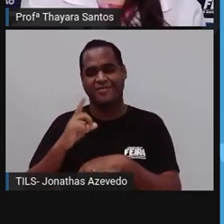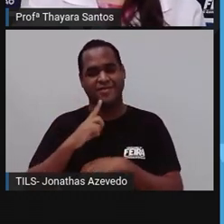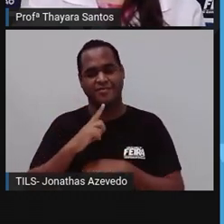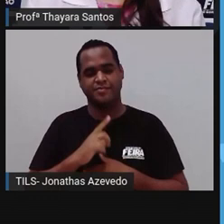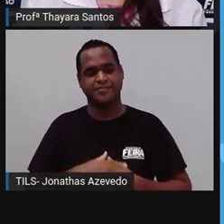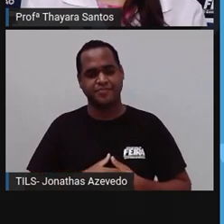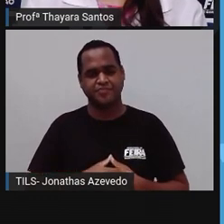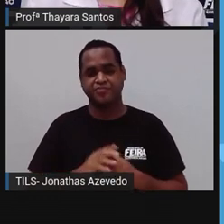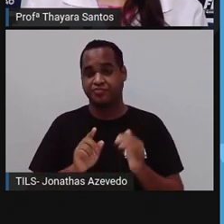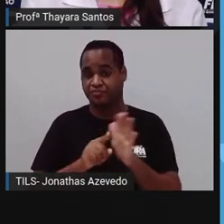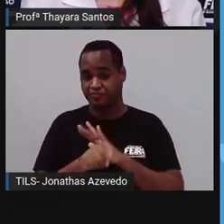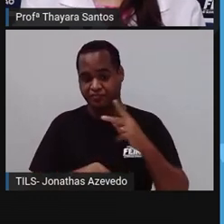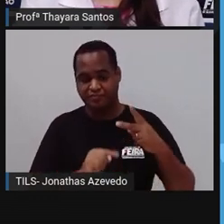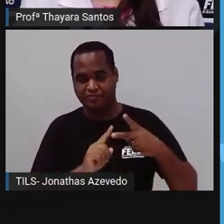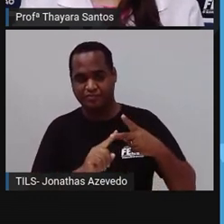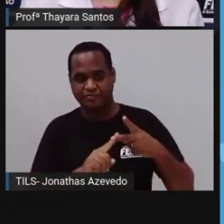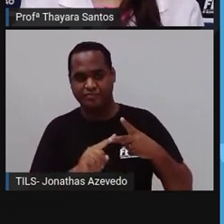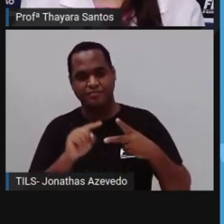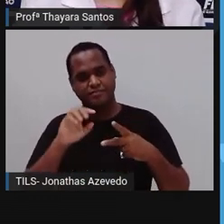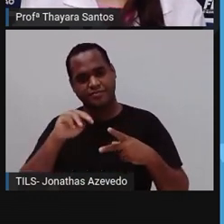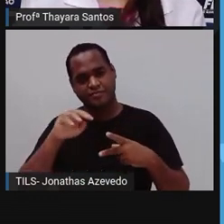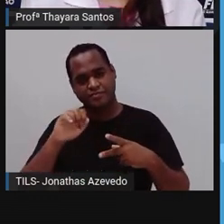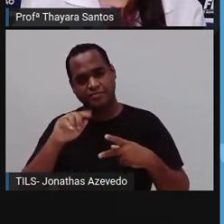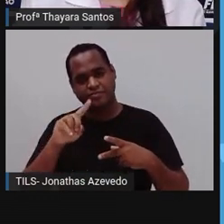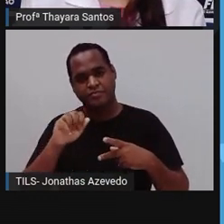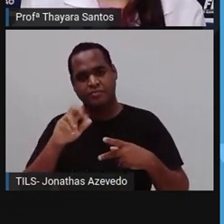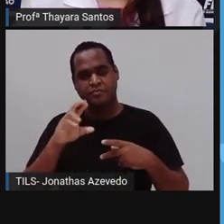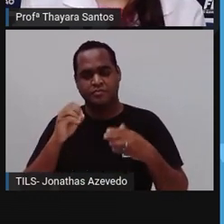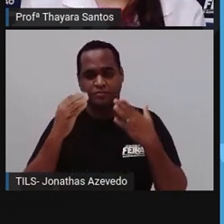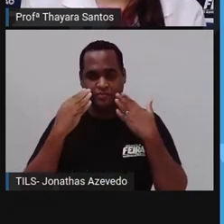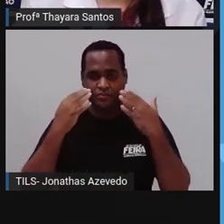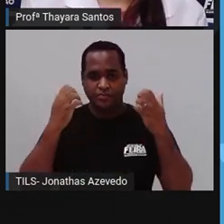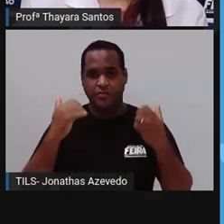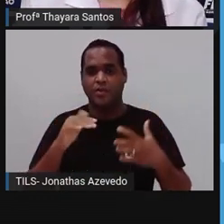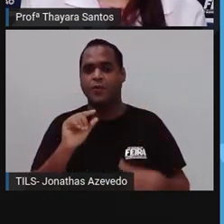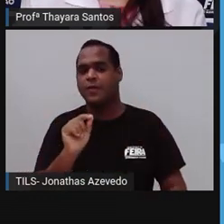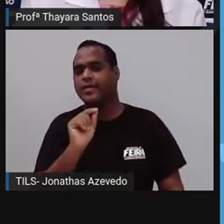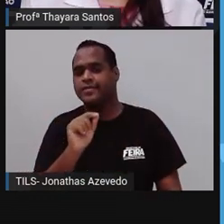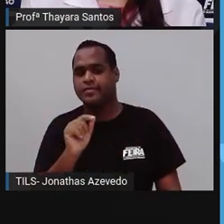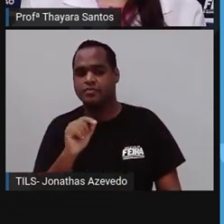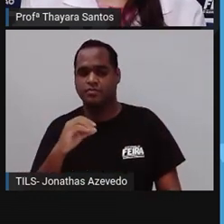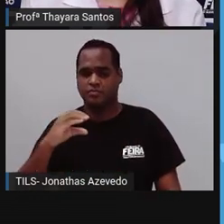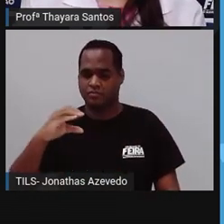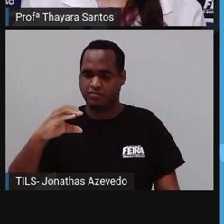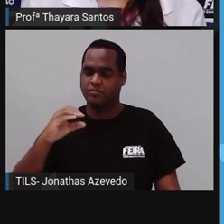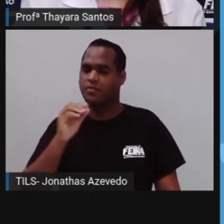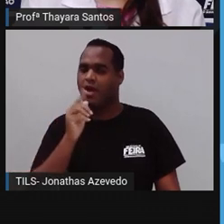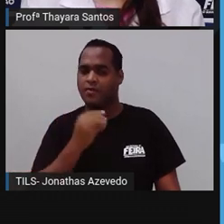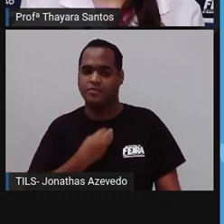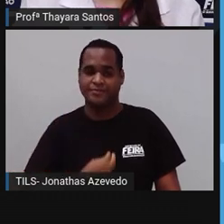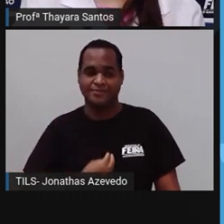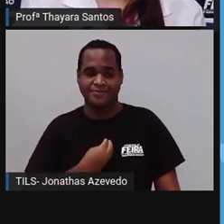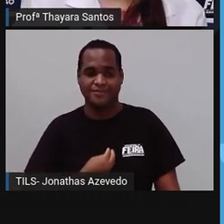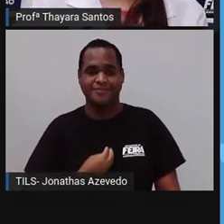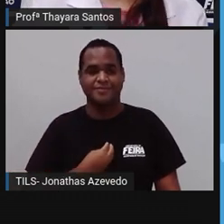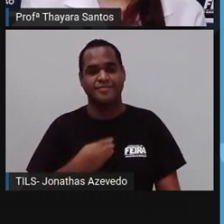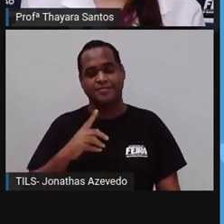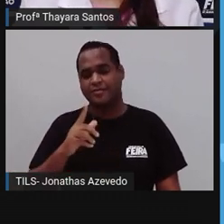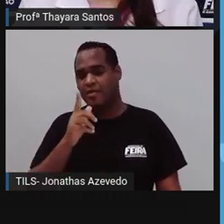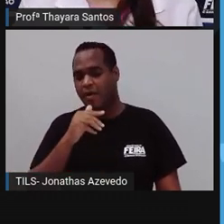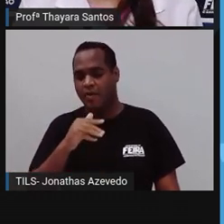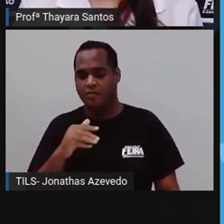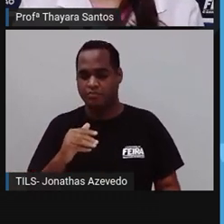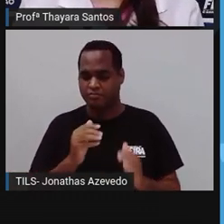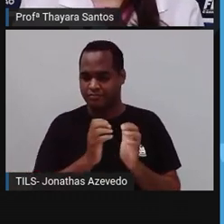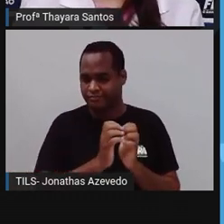Pergunta de número 2. O quinidário que apresenta a forma de medusa é? Letra C, a água viva. Tanto o coral quanto